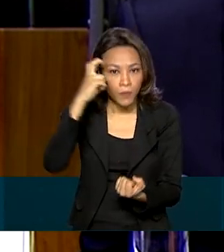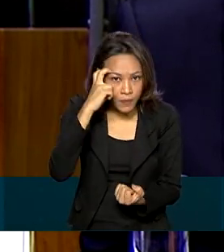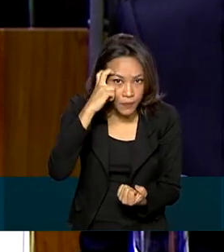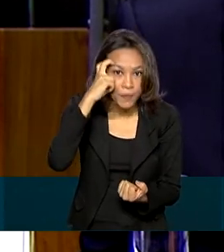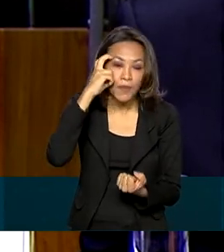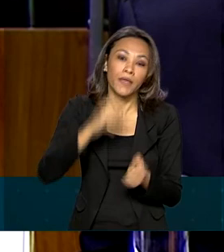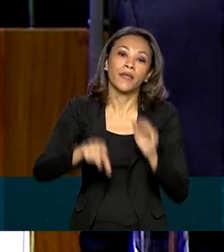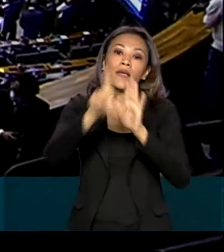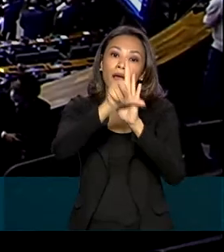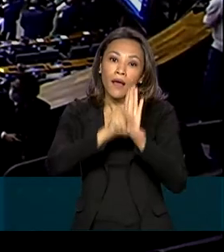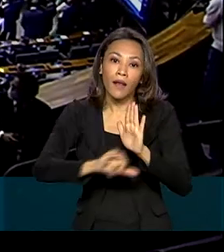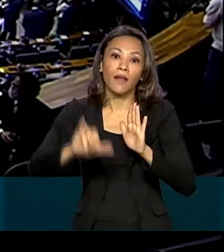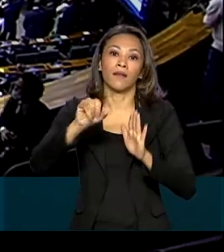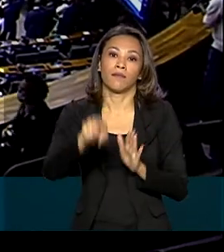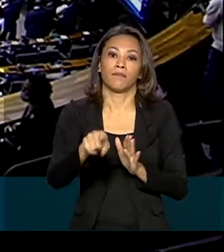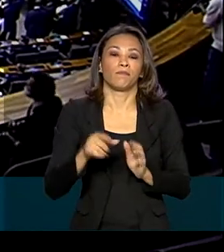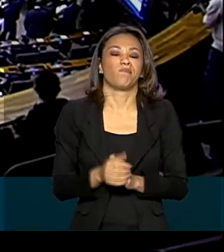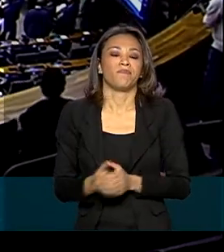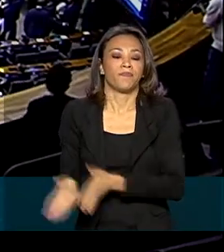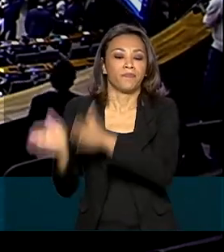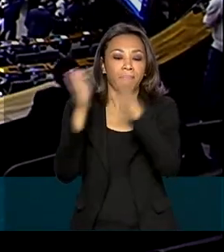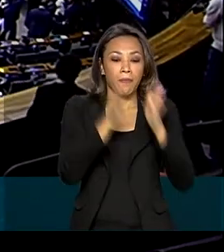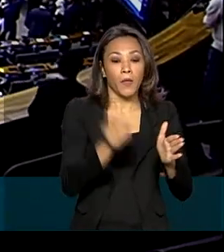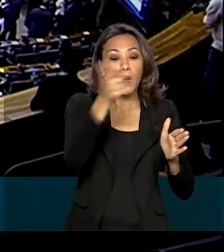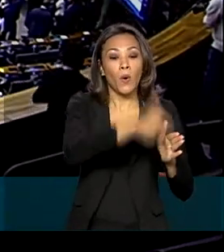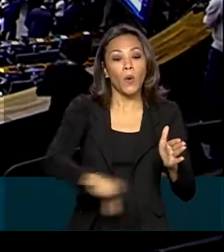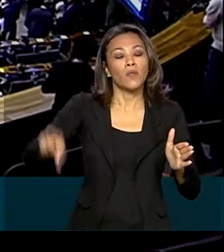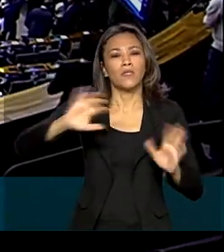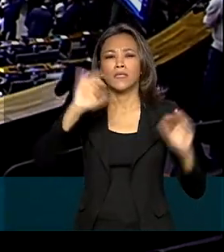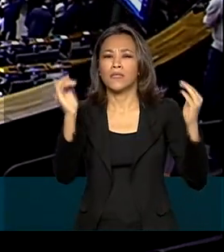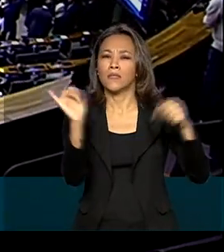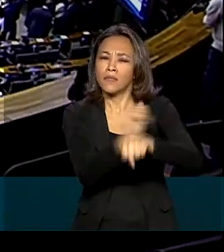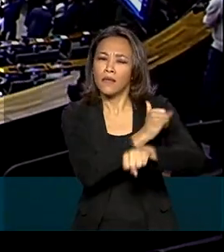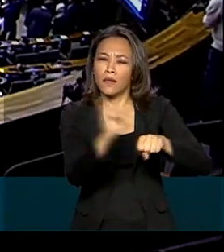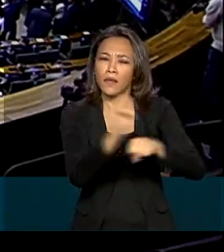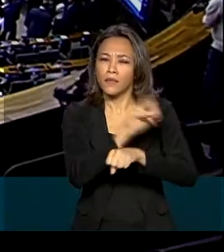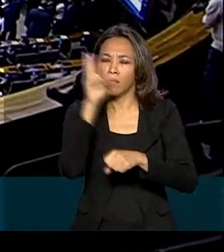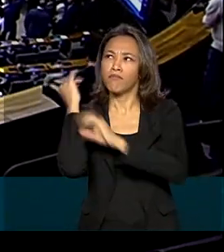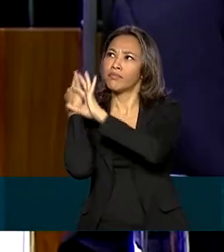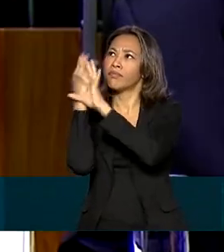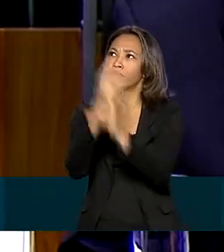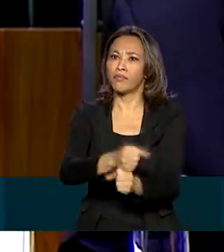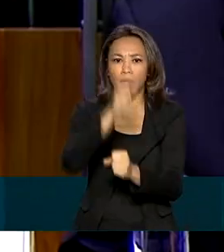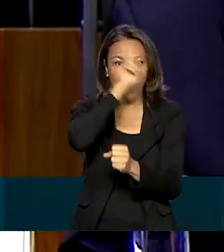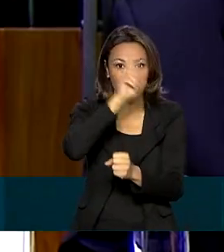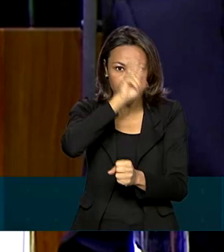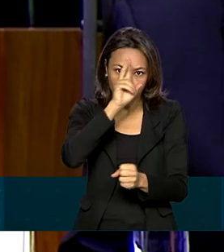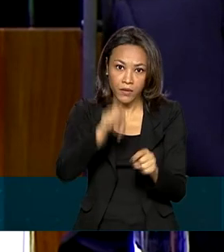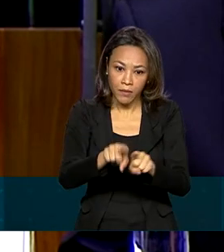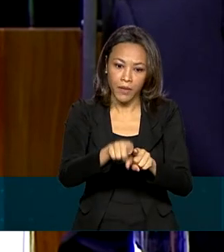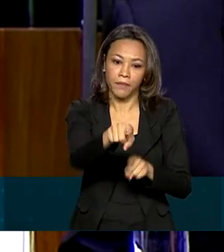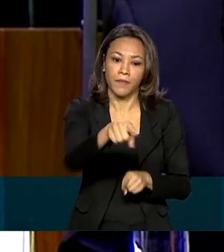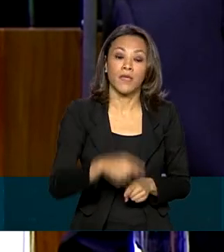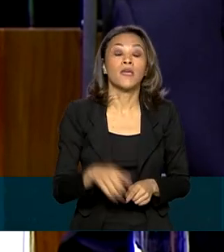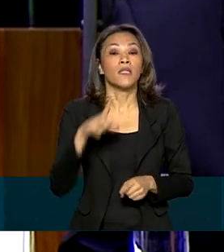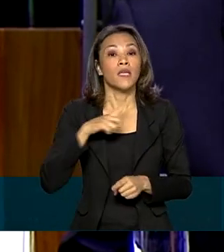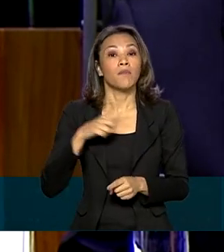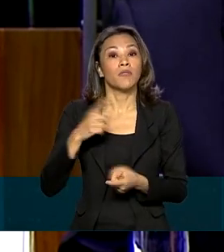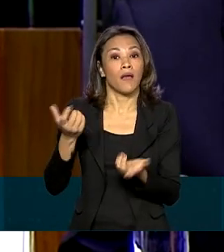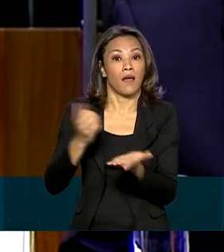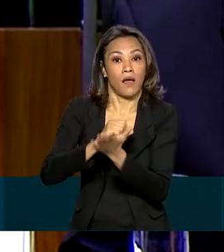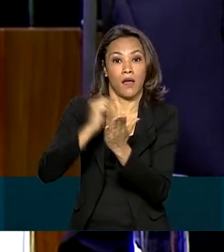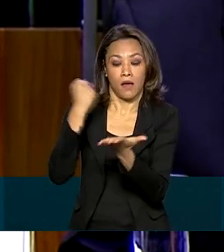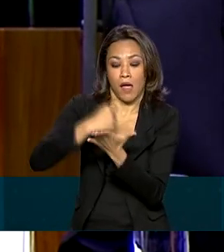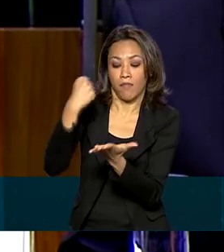Aldir Blanc. O presidente lembrou outras medidas tomadas ao longo de 2020. Implementamos a carteira de trabalho digital.